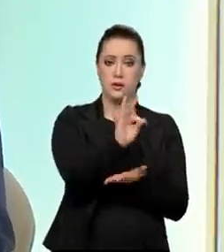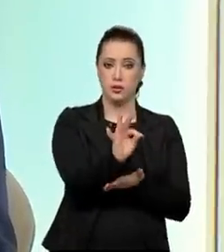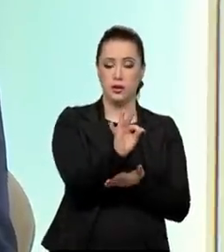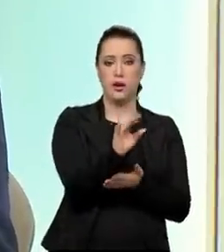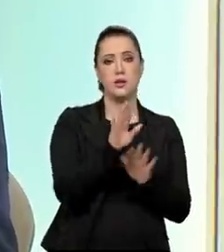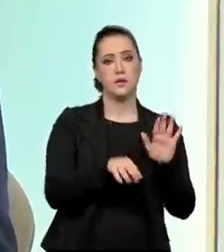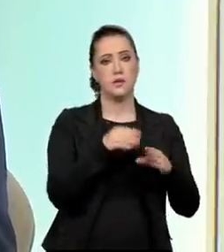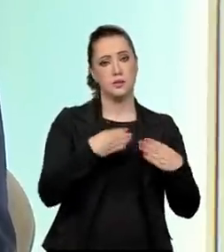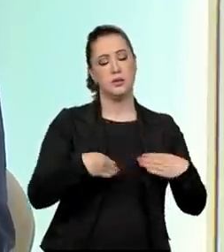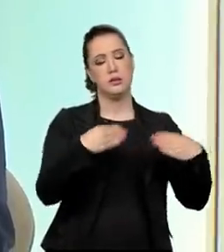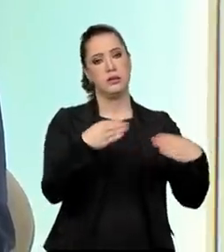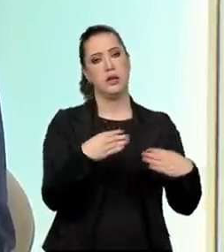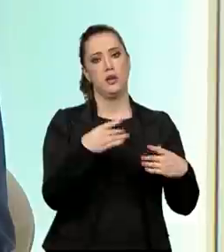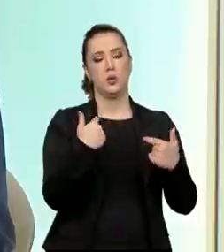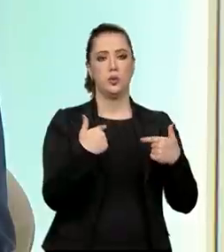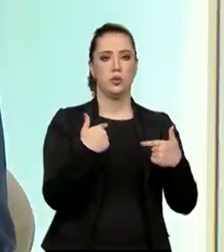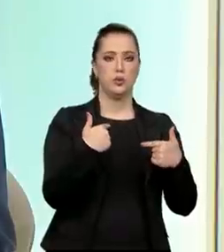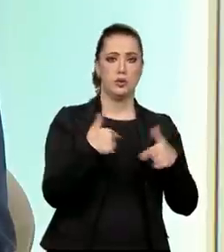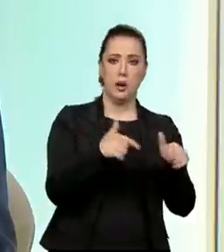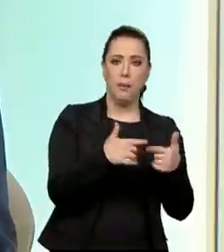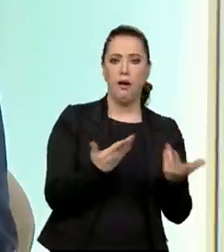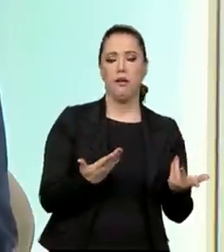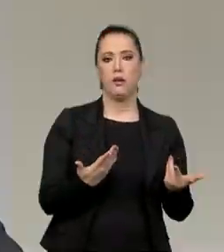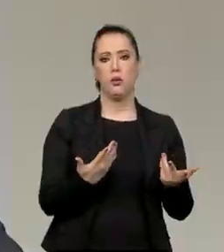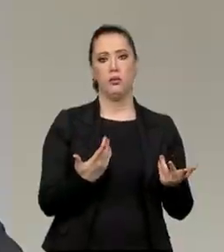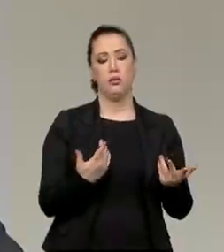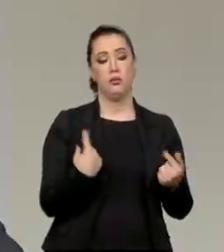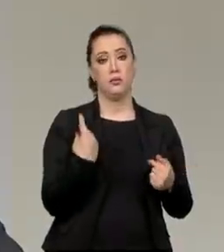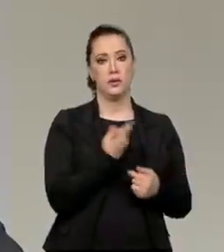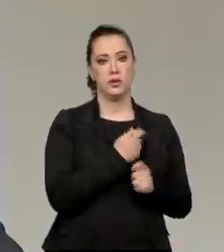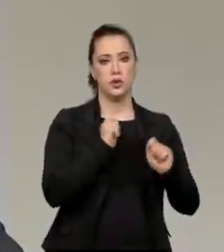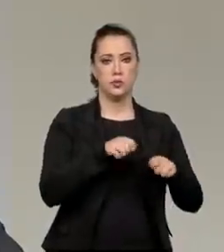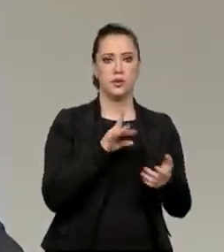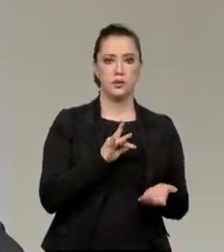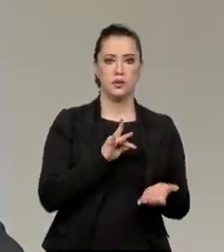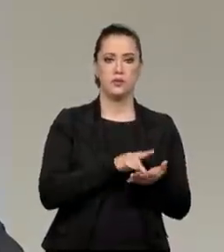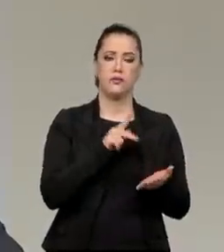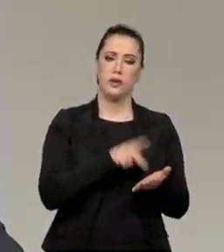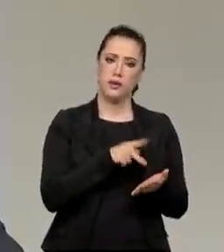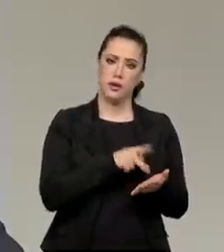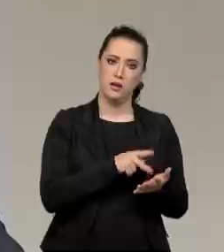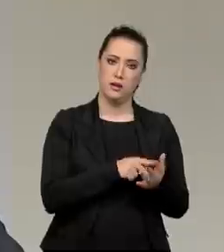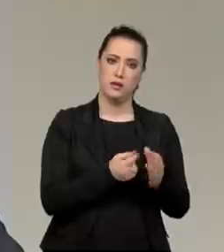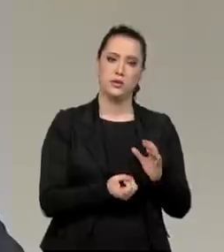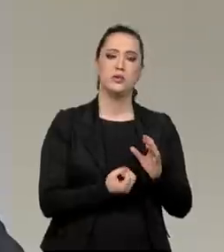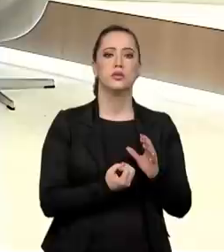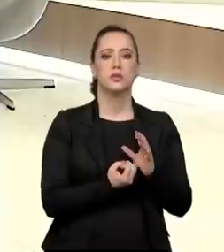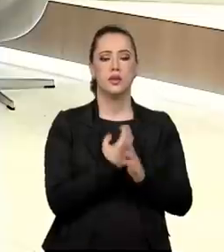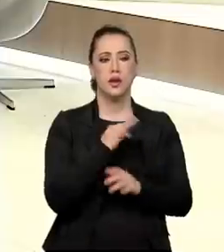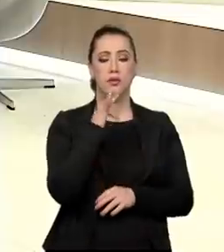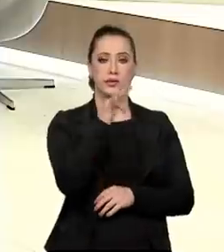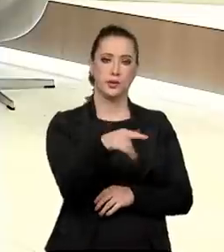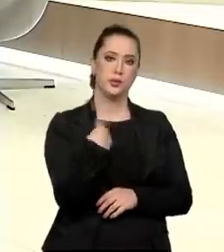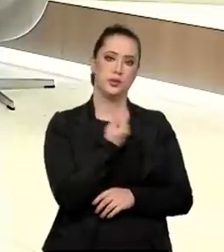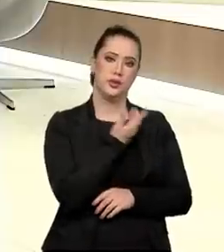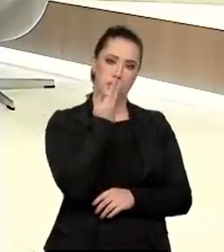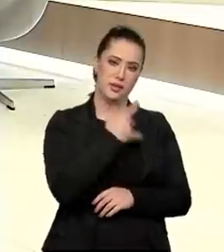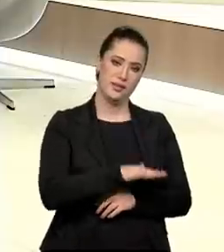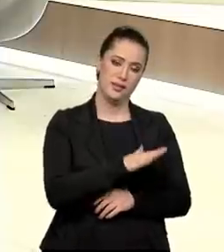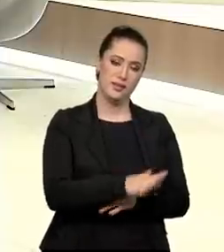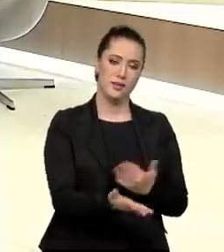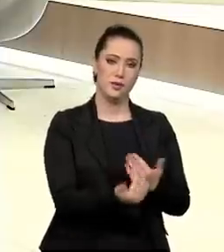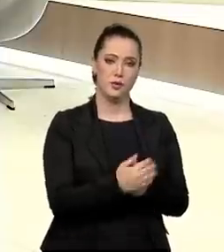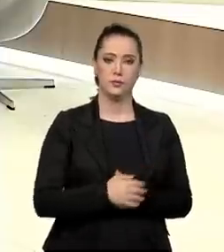Trabalho, inspeção do trabalho, para que a gente possa, de fato, semear para o futuro das nossas crianças e adolescentes.